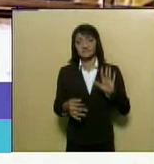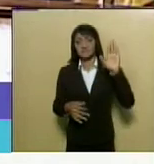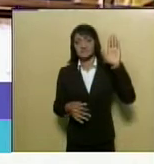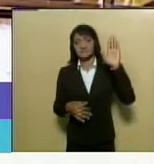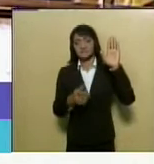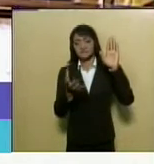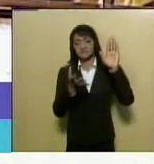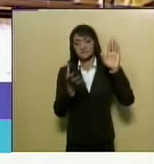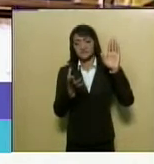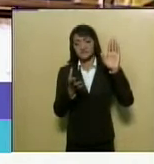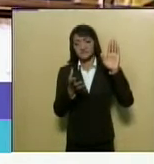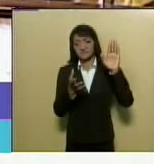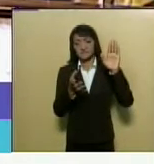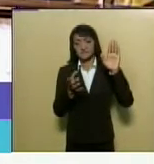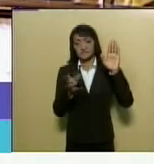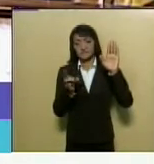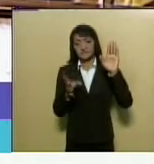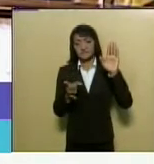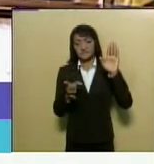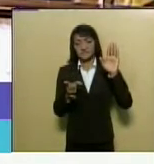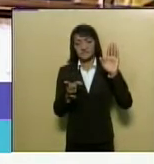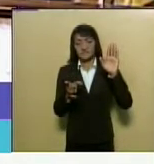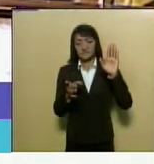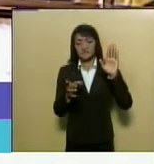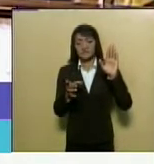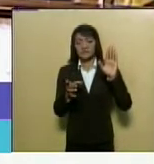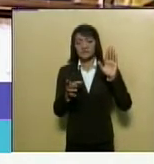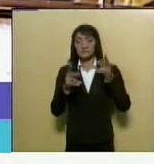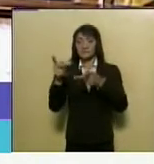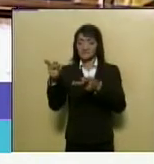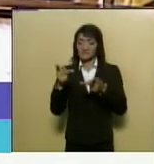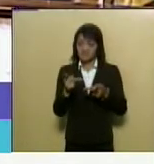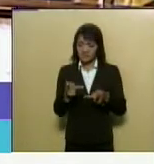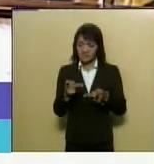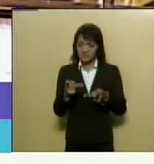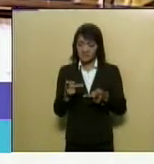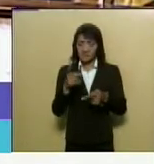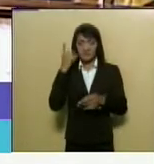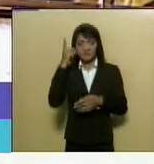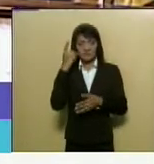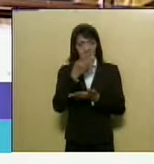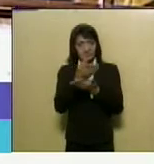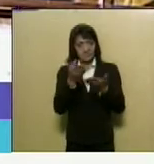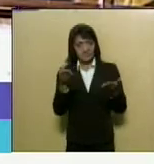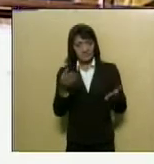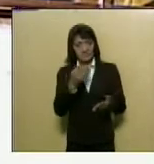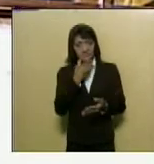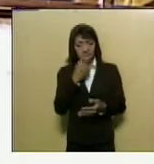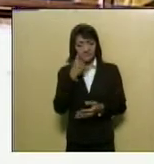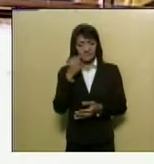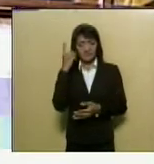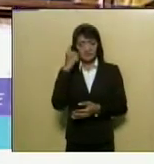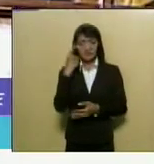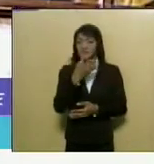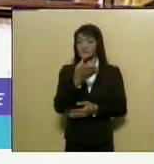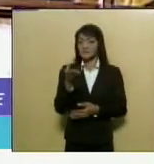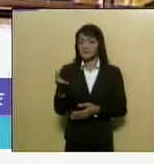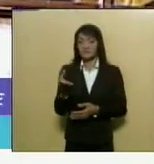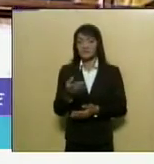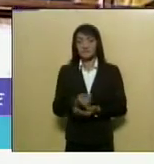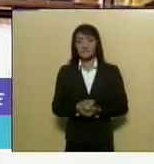só reforçar o convite aos deputados e deputadas que se fizerem,